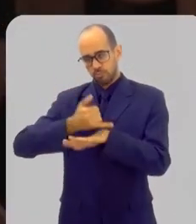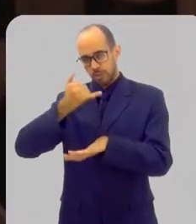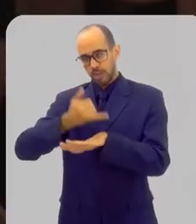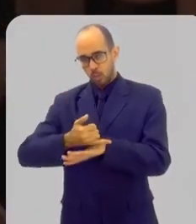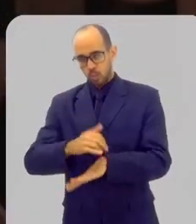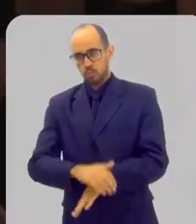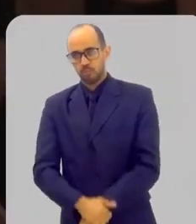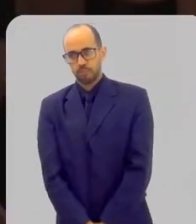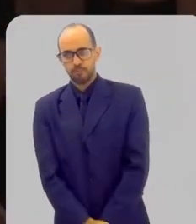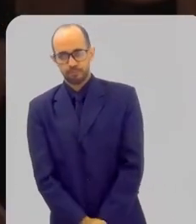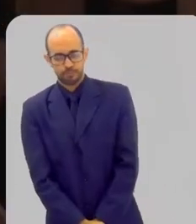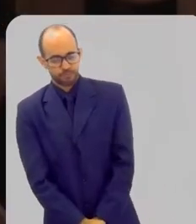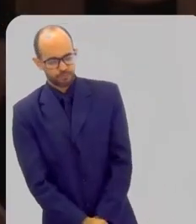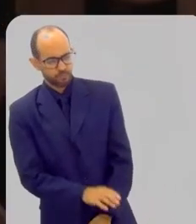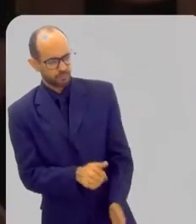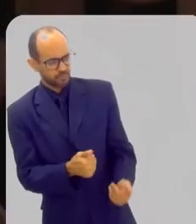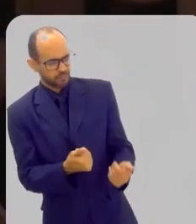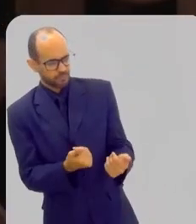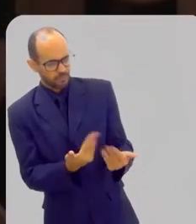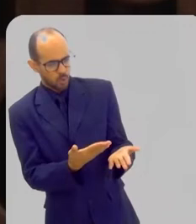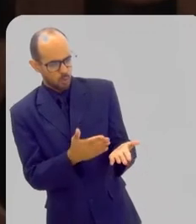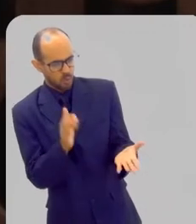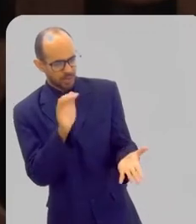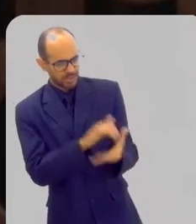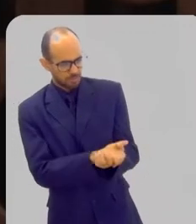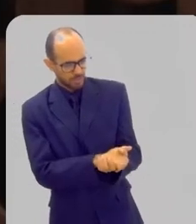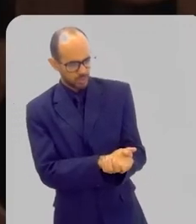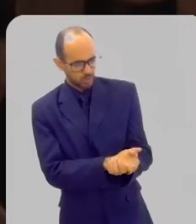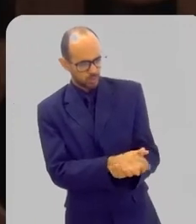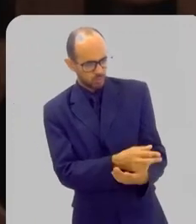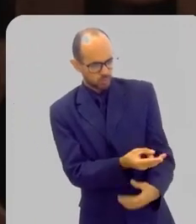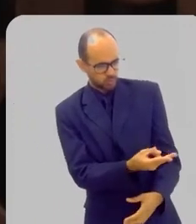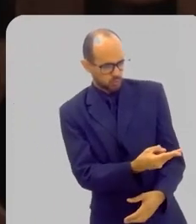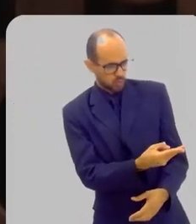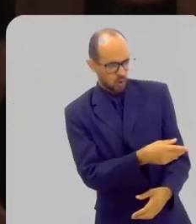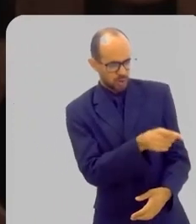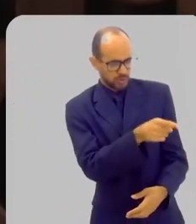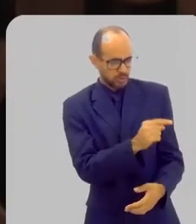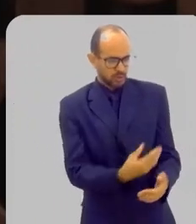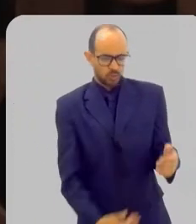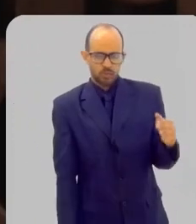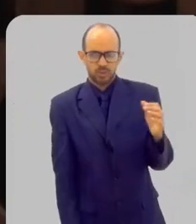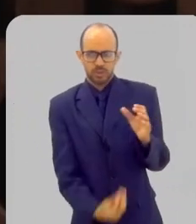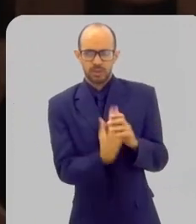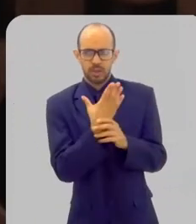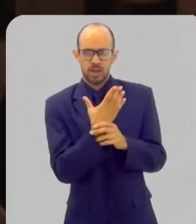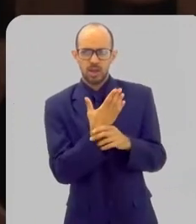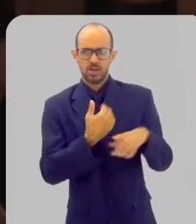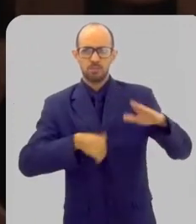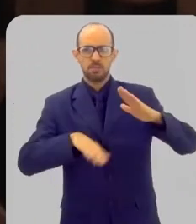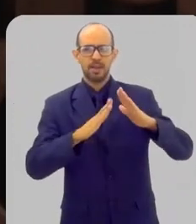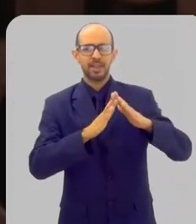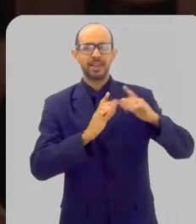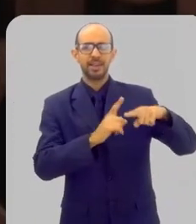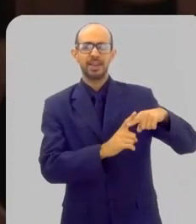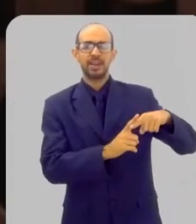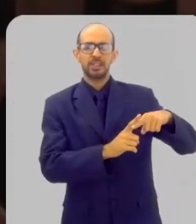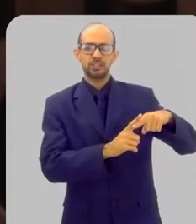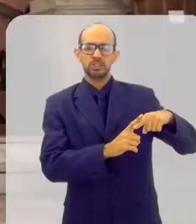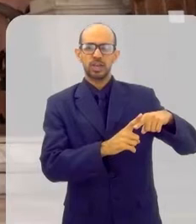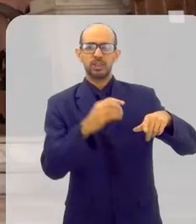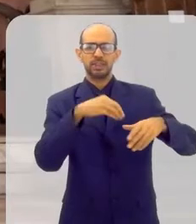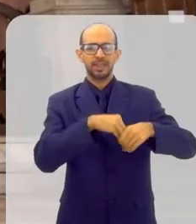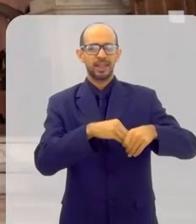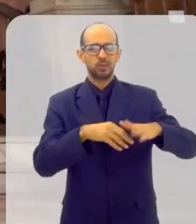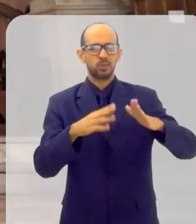entender, o casamento para vocês, aquele casal está fundando uma igreja... Doméstica, né?